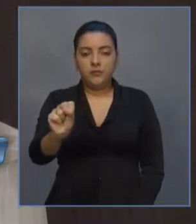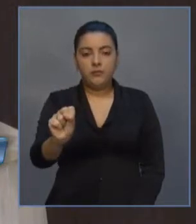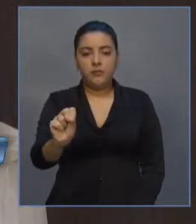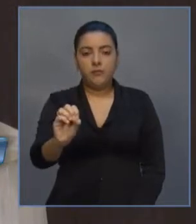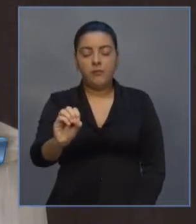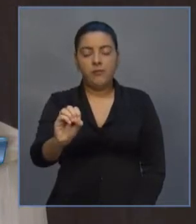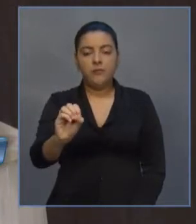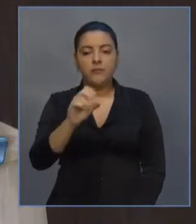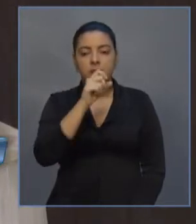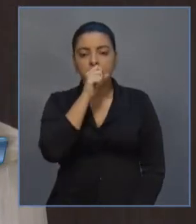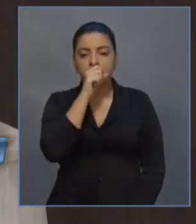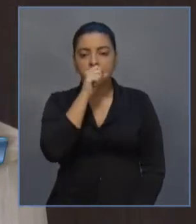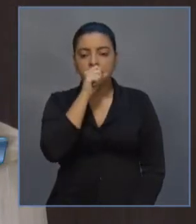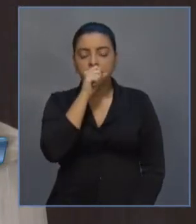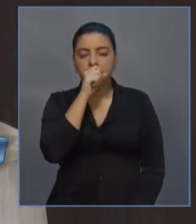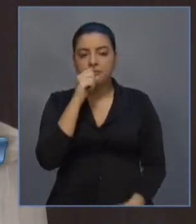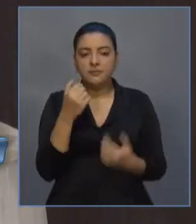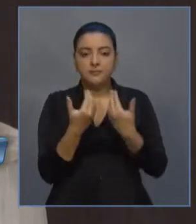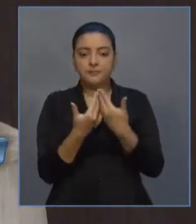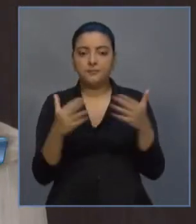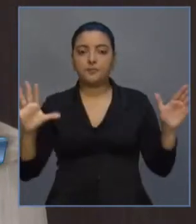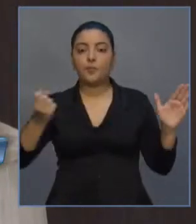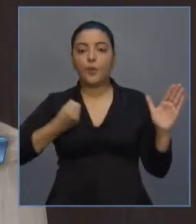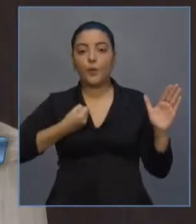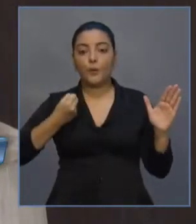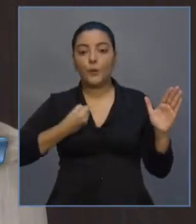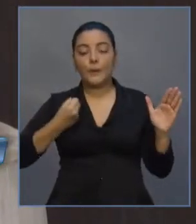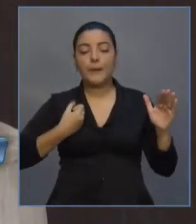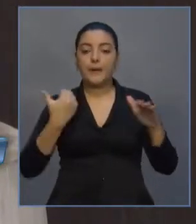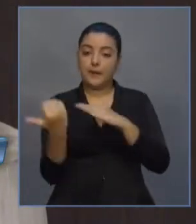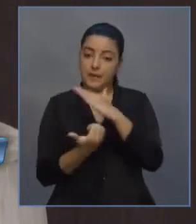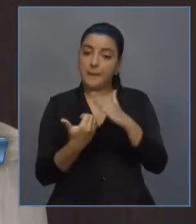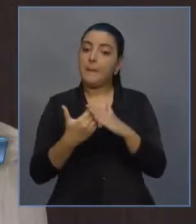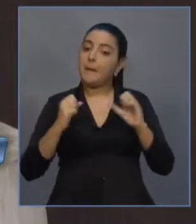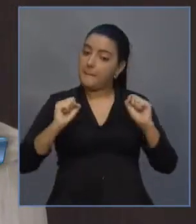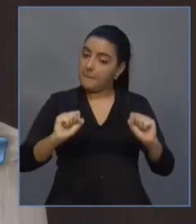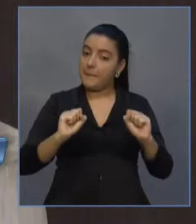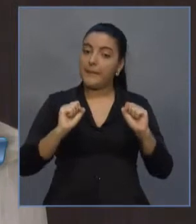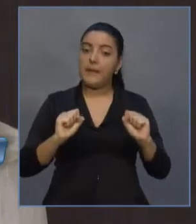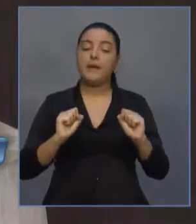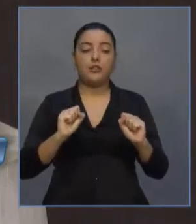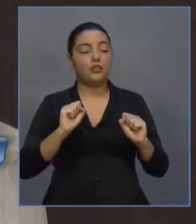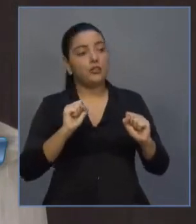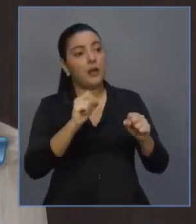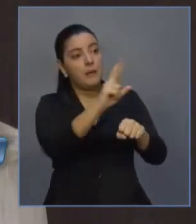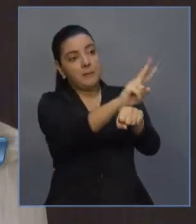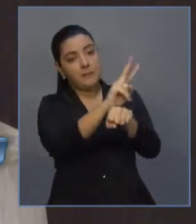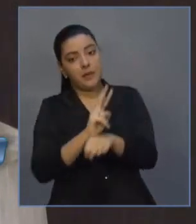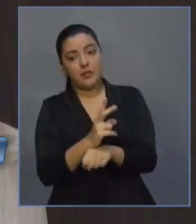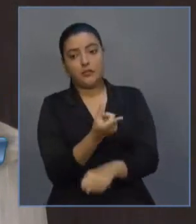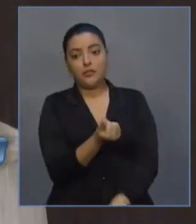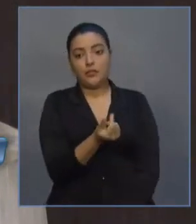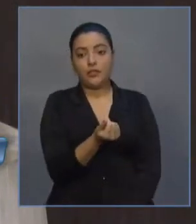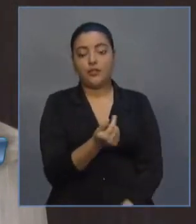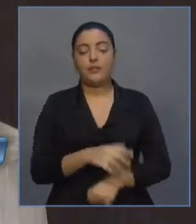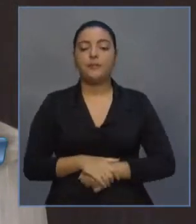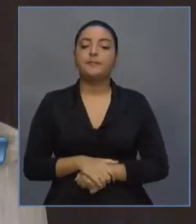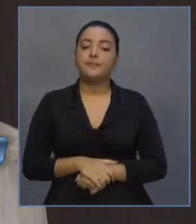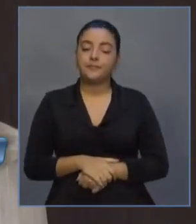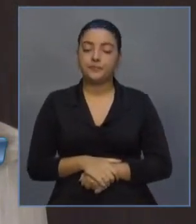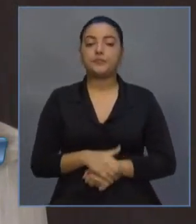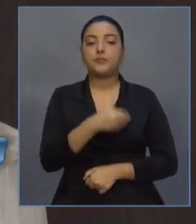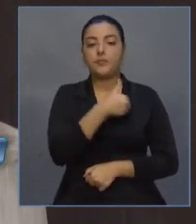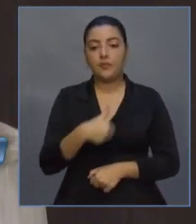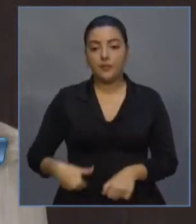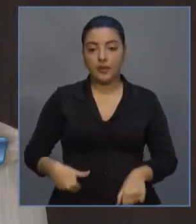portanto, amplia o número de empresas que podem requerer a subvenção econômica, requerer o dinheiro do